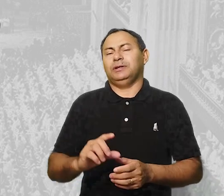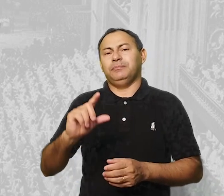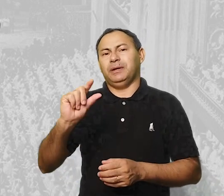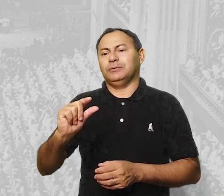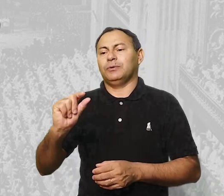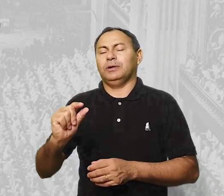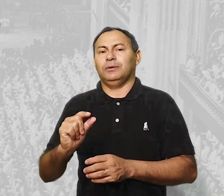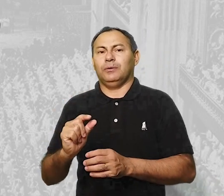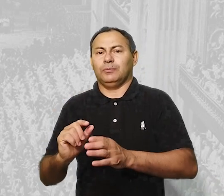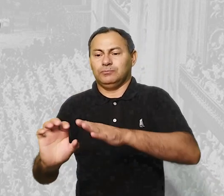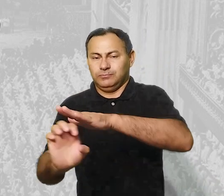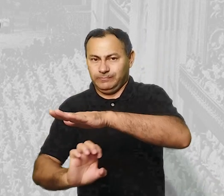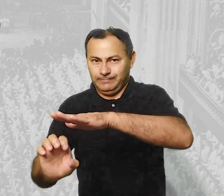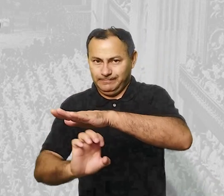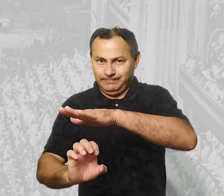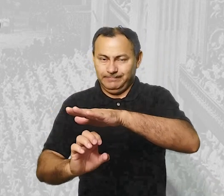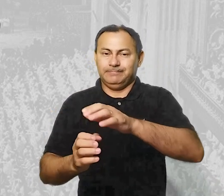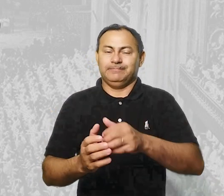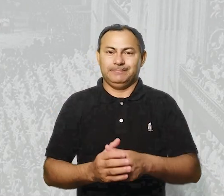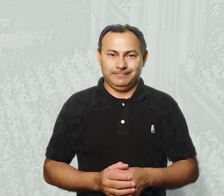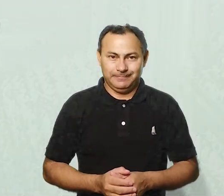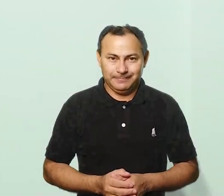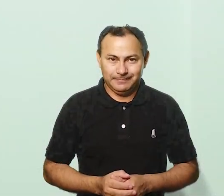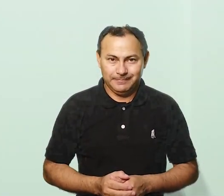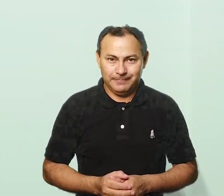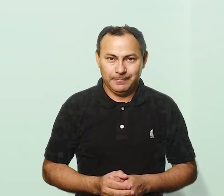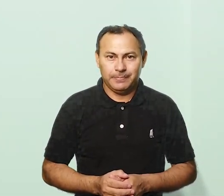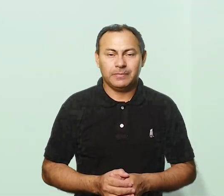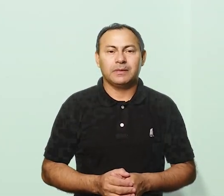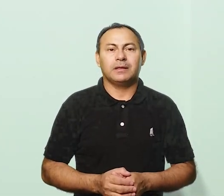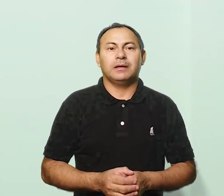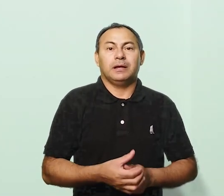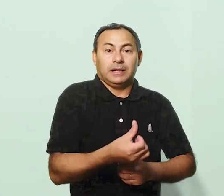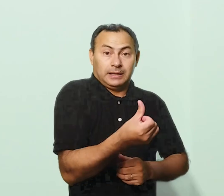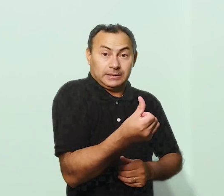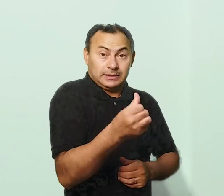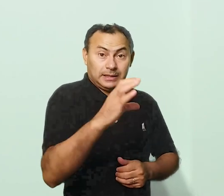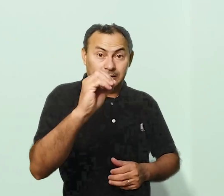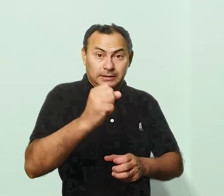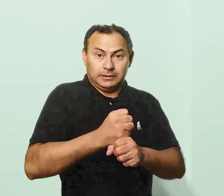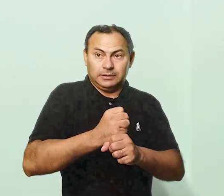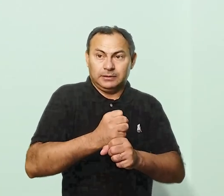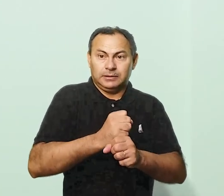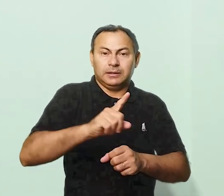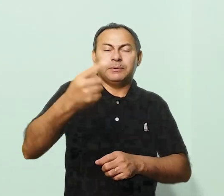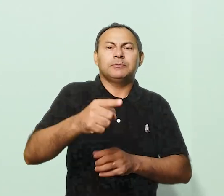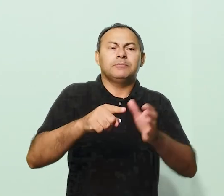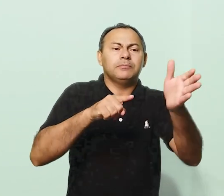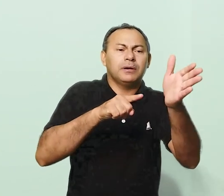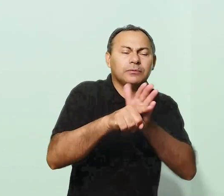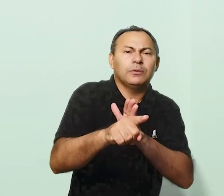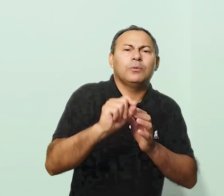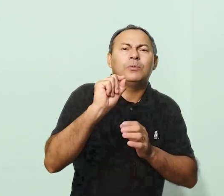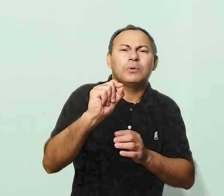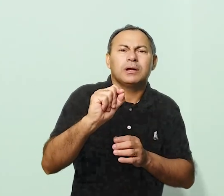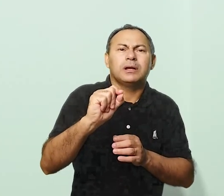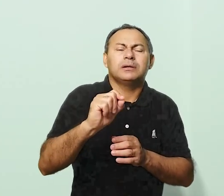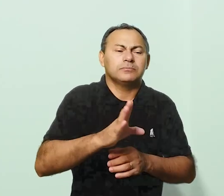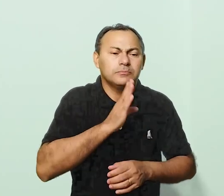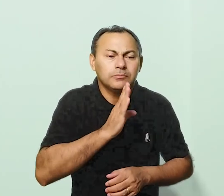do que como organização empresarial. Seis décadas após, perguntamos o que